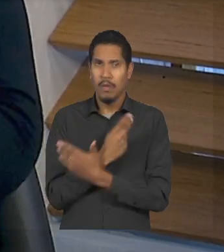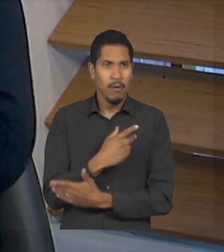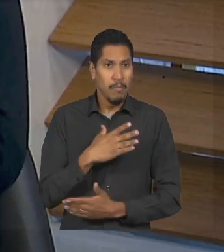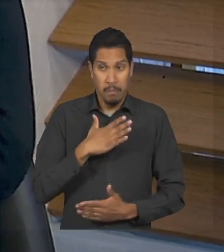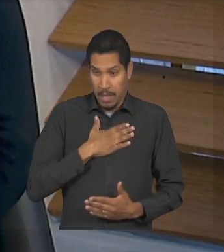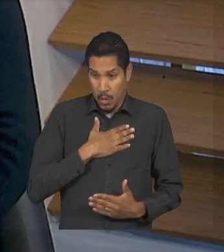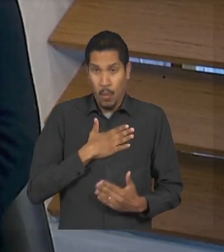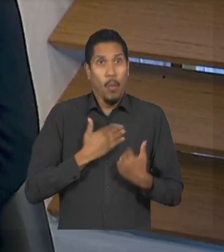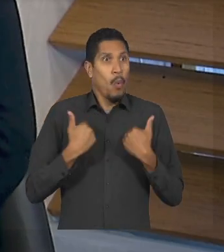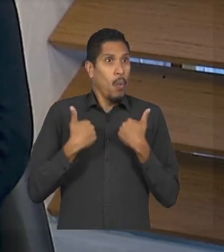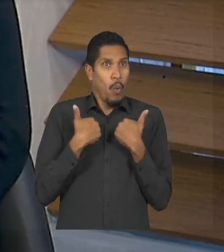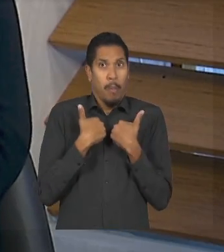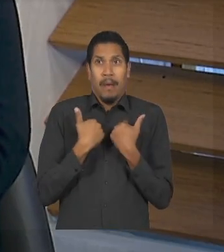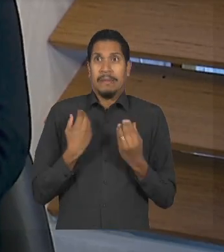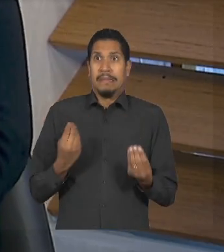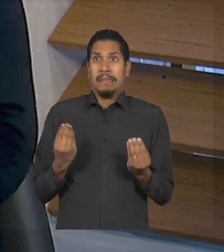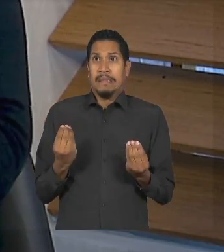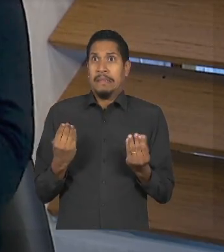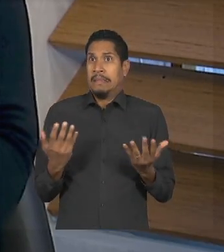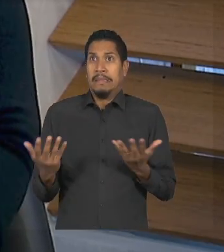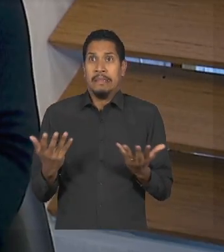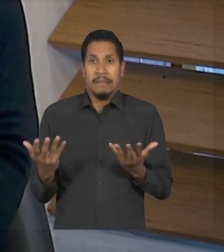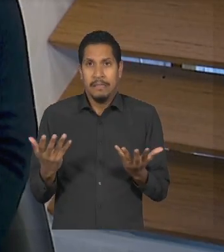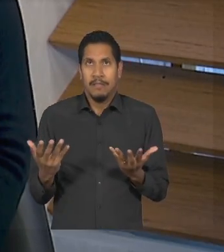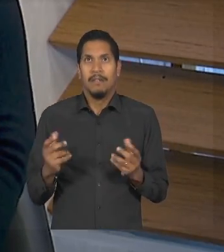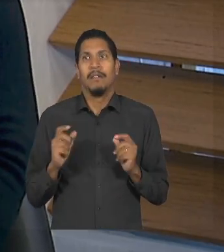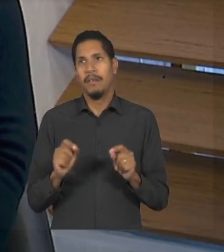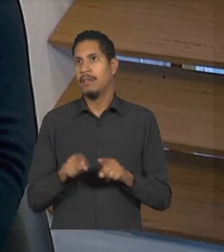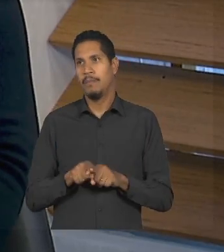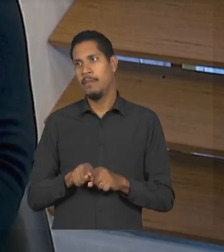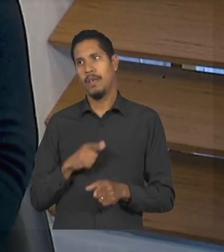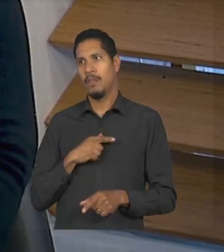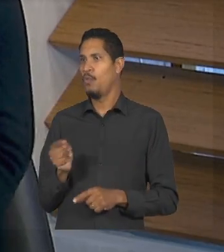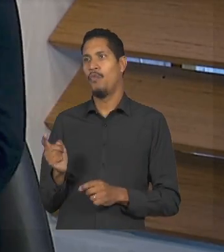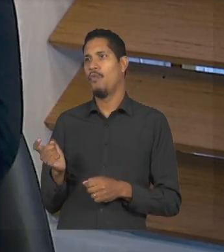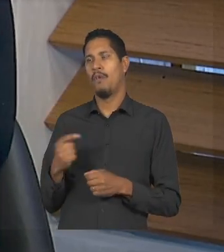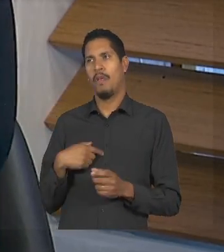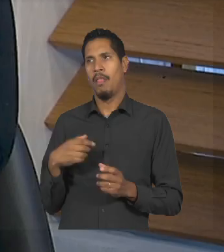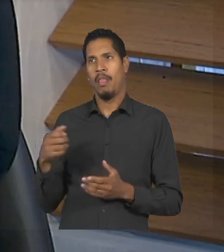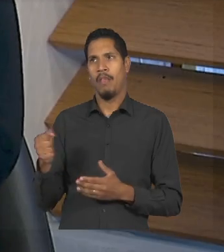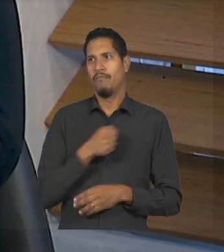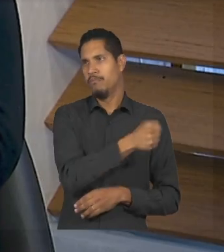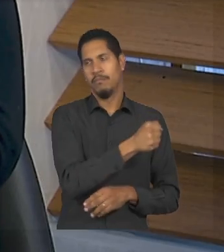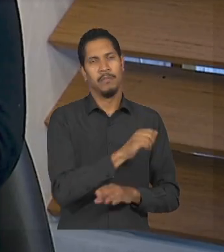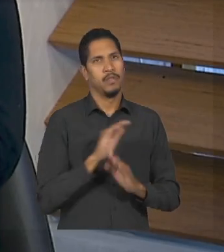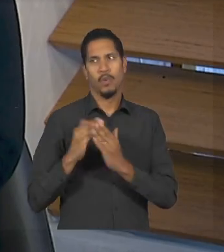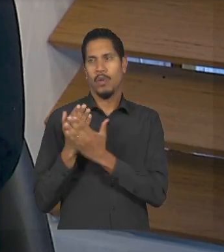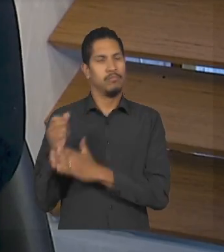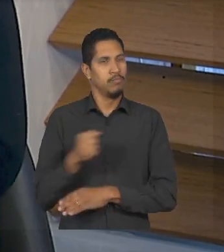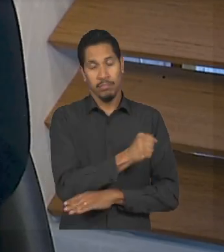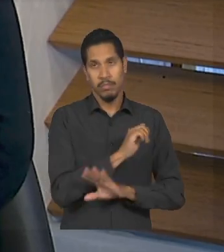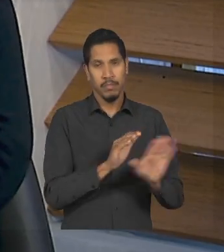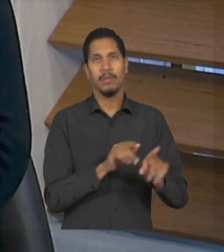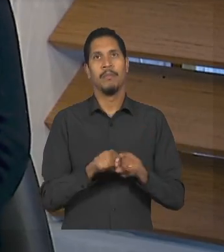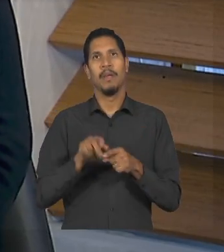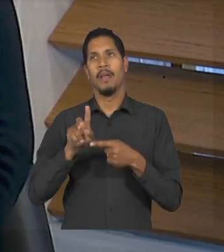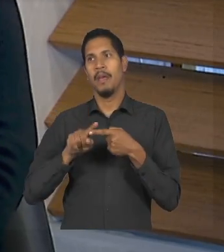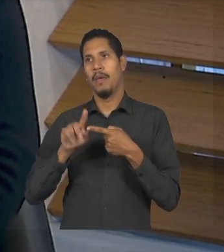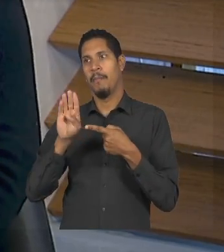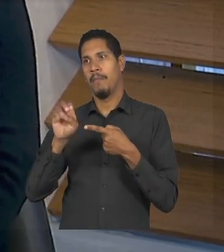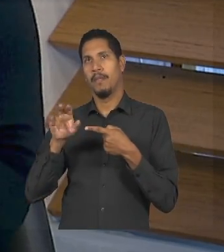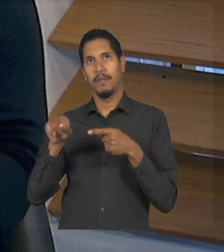comigo e obviamente eu não levei mais o Antônio para escola tirei o Benício a época eu era